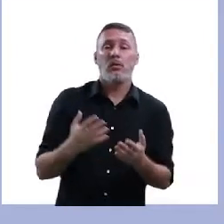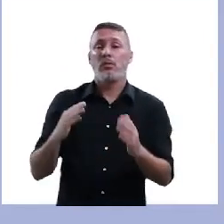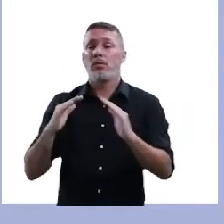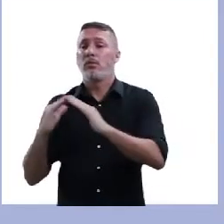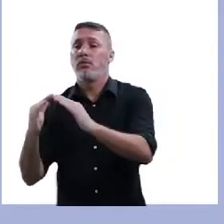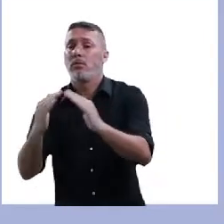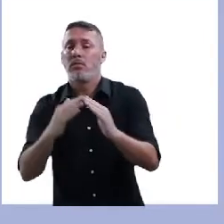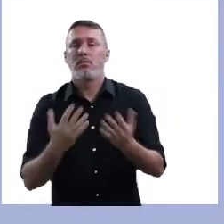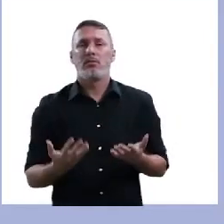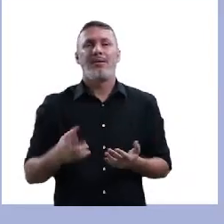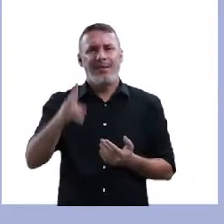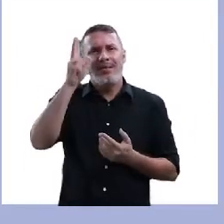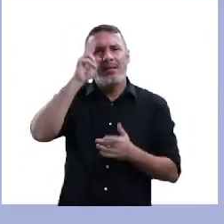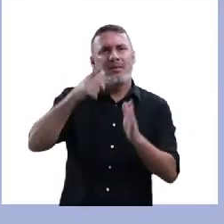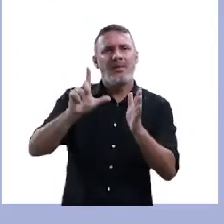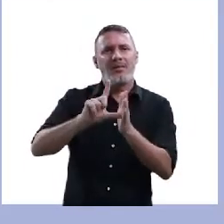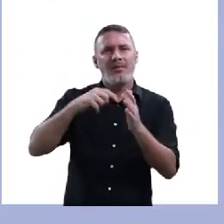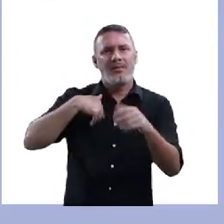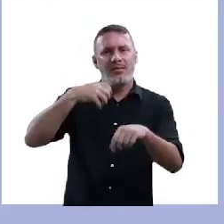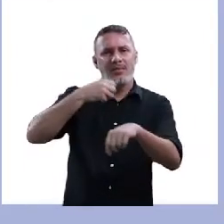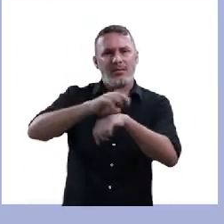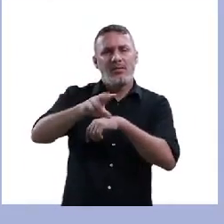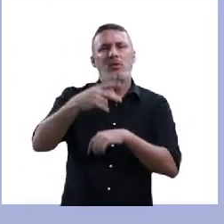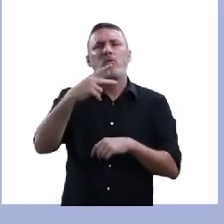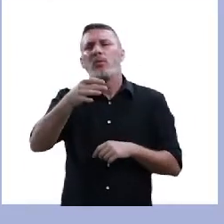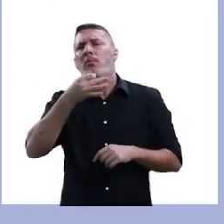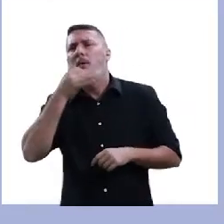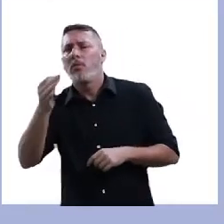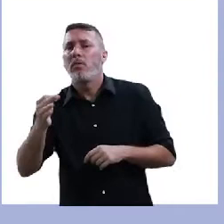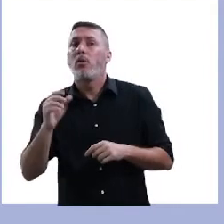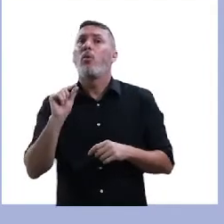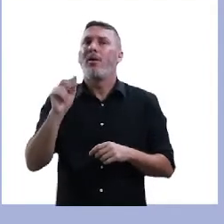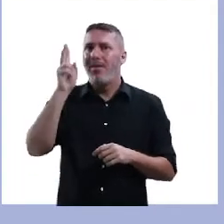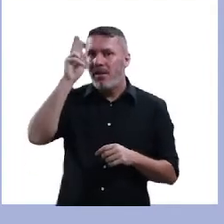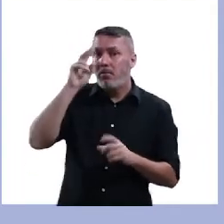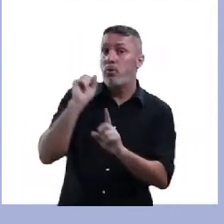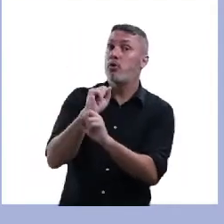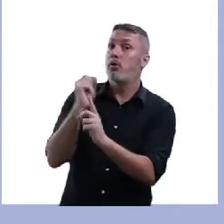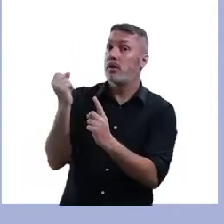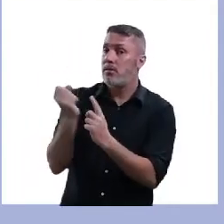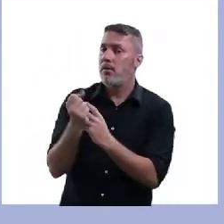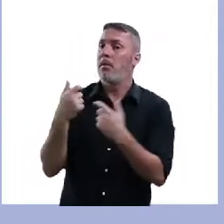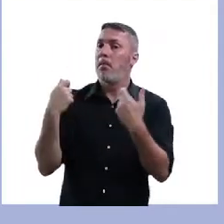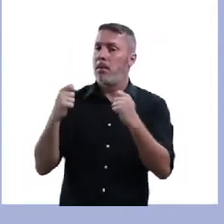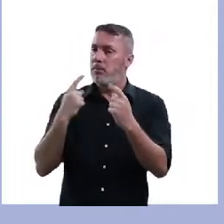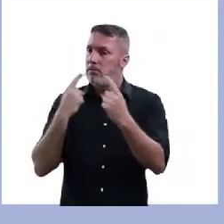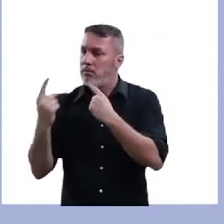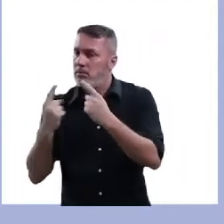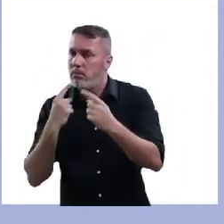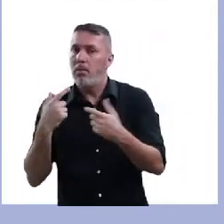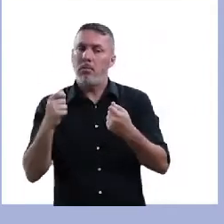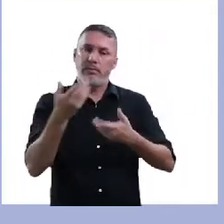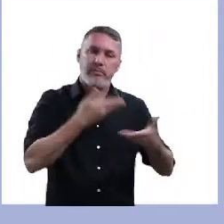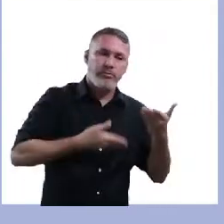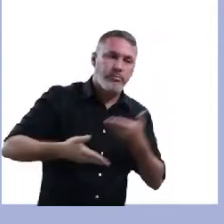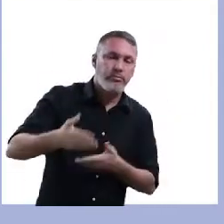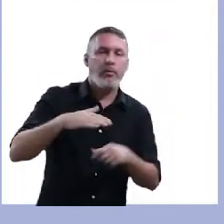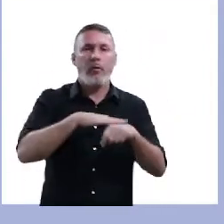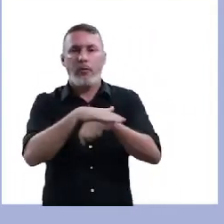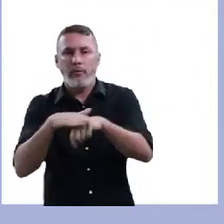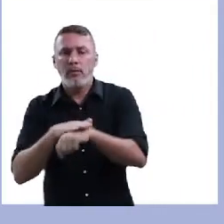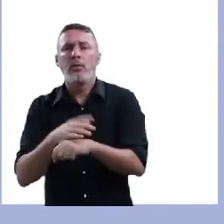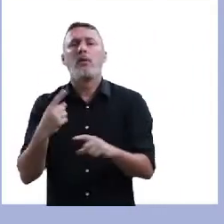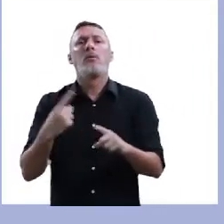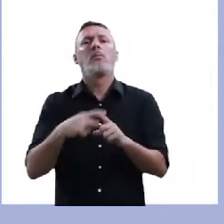e nas comunidades. Lembra quando eu trabalhei com você a propósito de intervenção, que nós falamos que a sociedade precisava debater, que a sociedade precisava